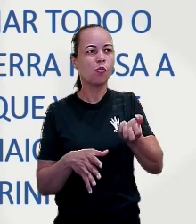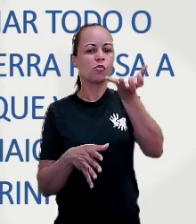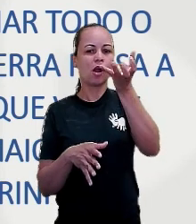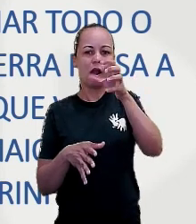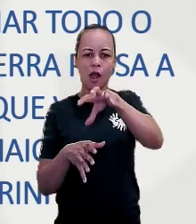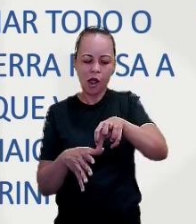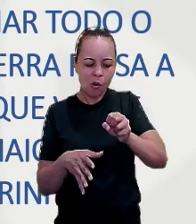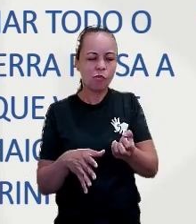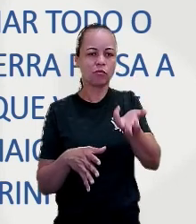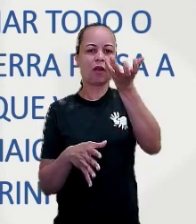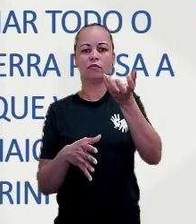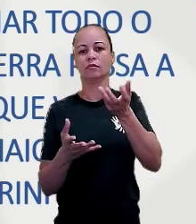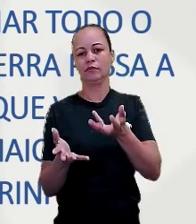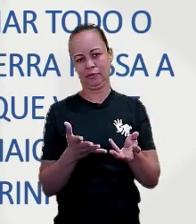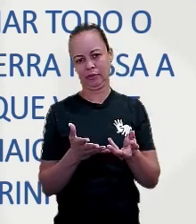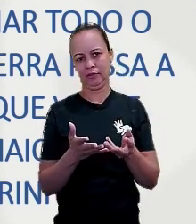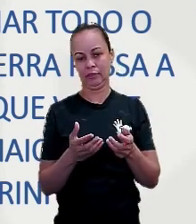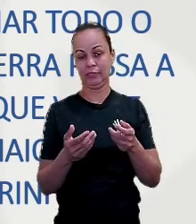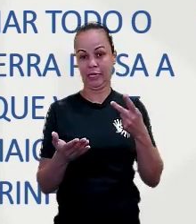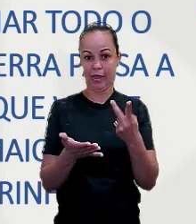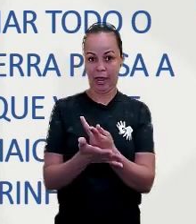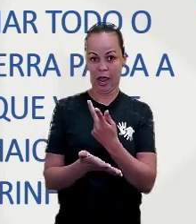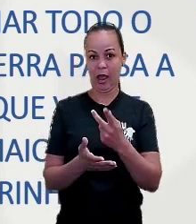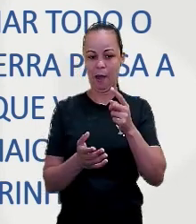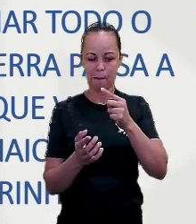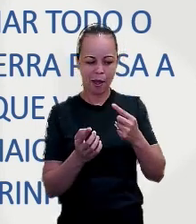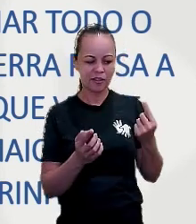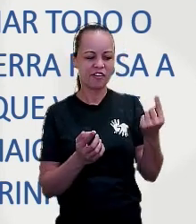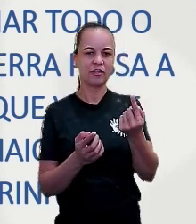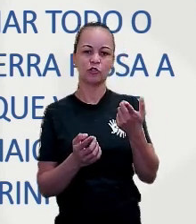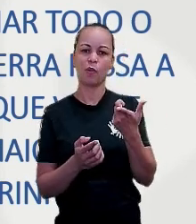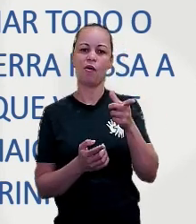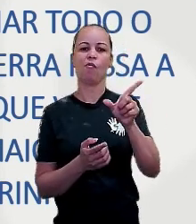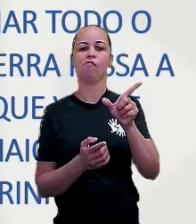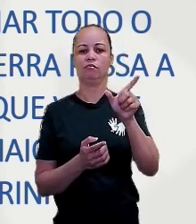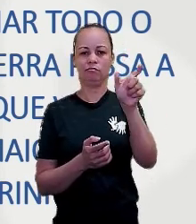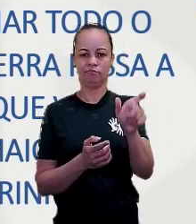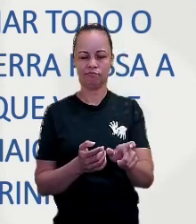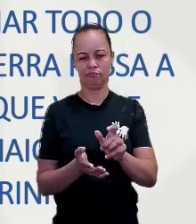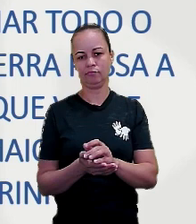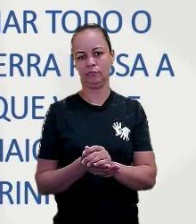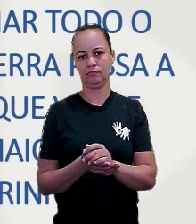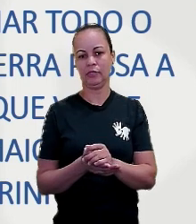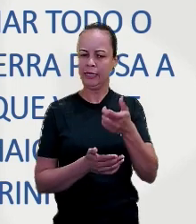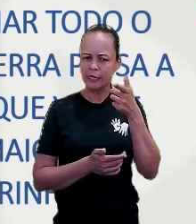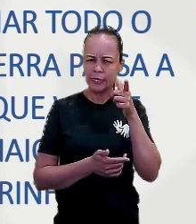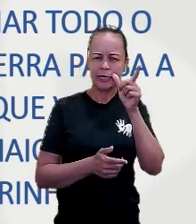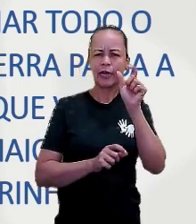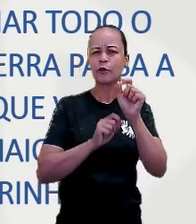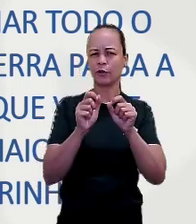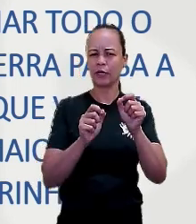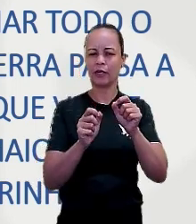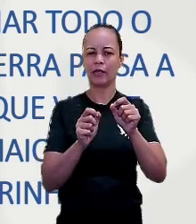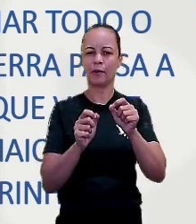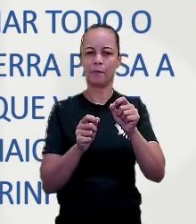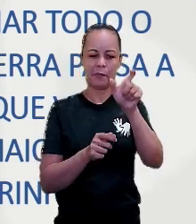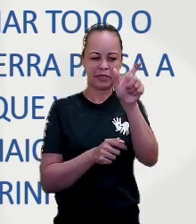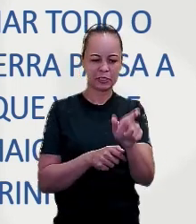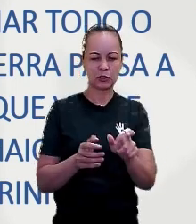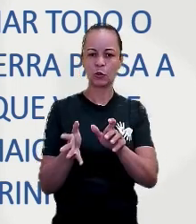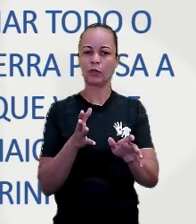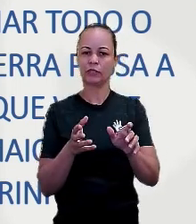Quem erra, passa a vez. Ah, claro que vence quem tirar o maior número de pedrinhas.